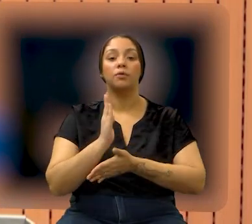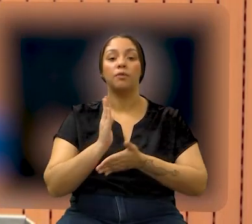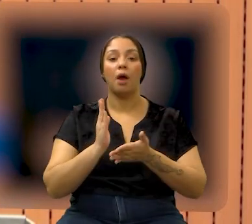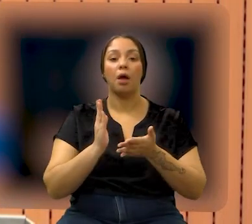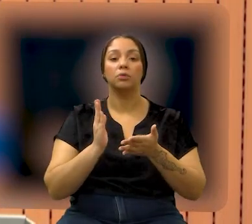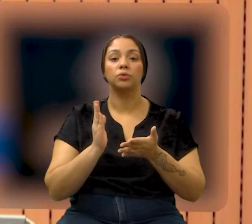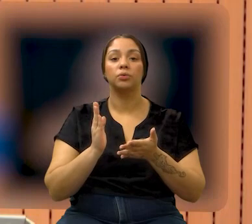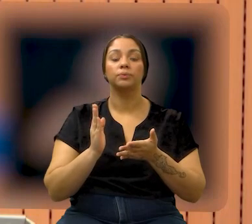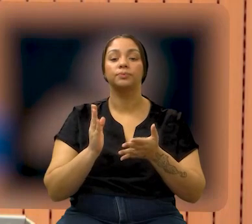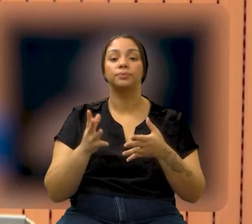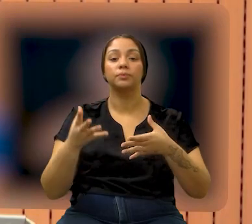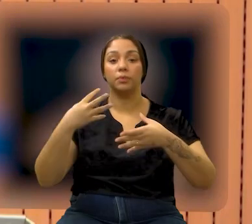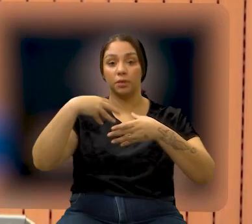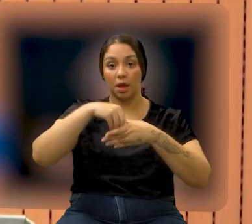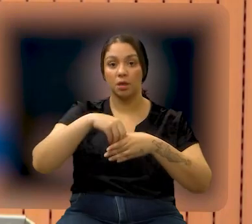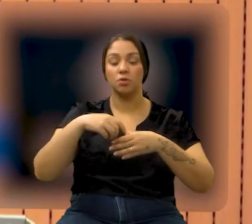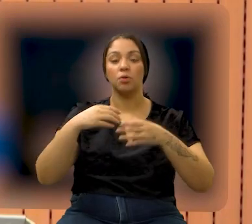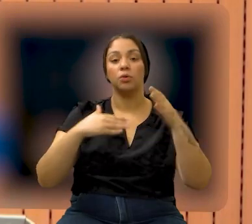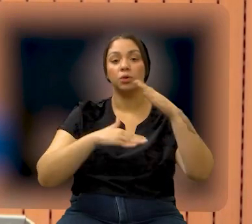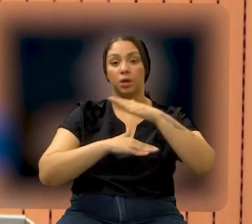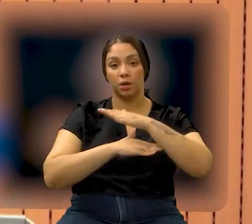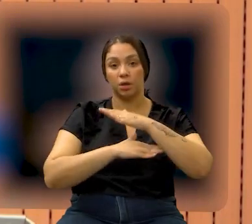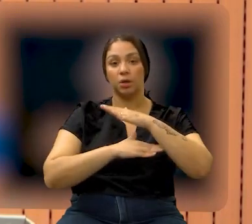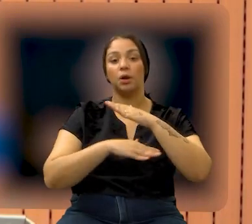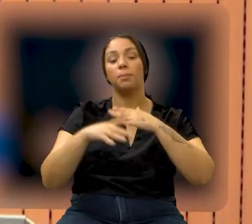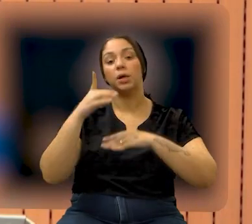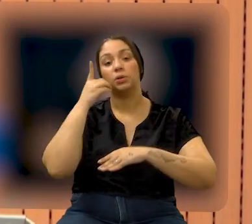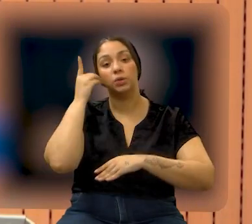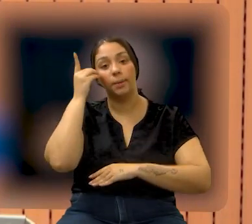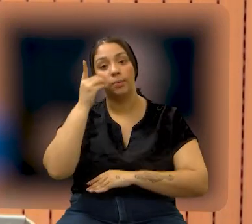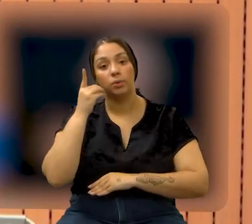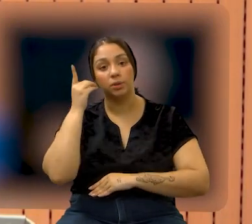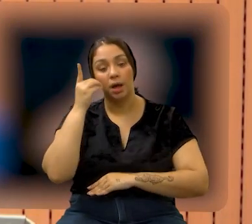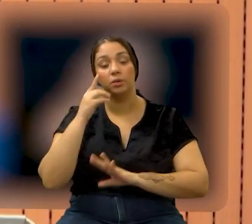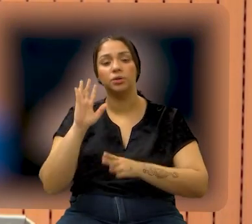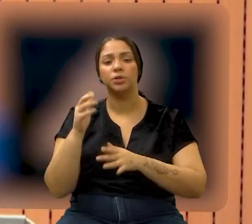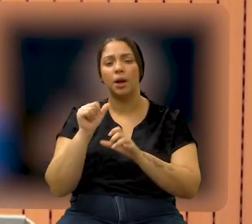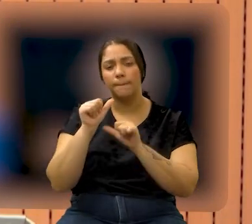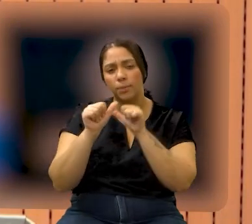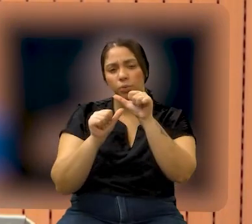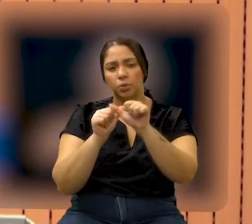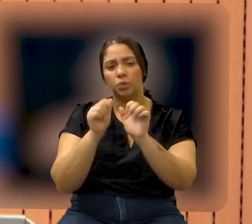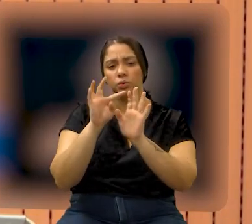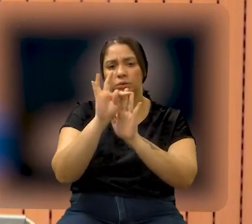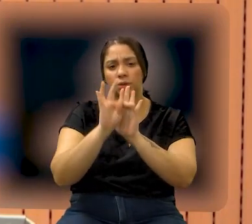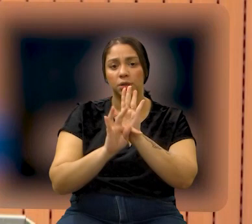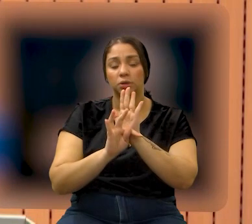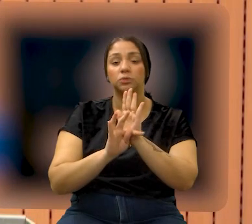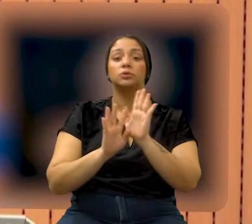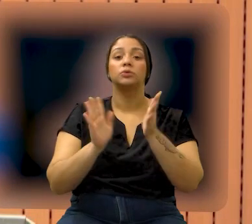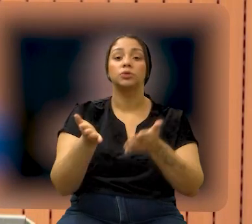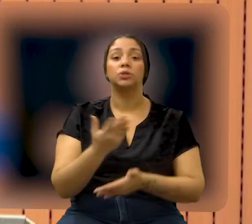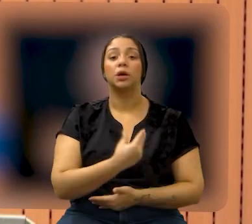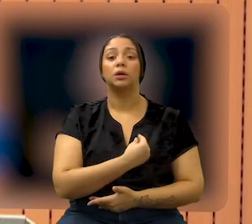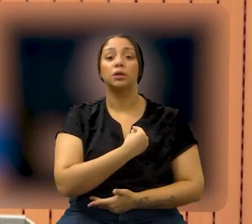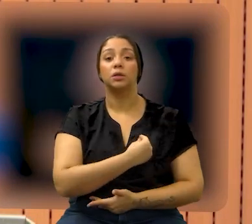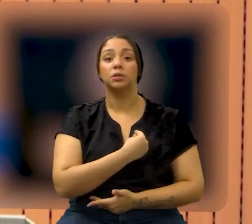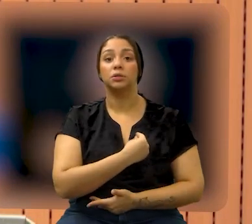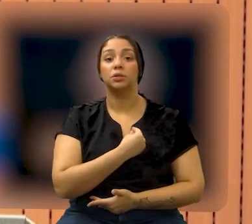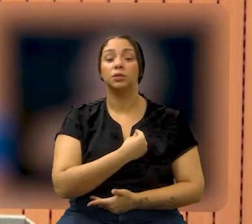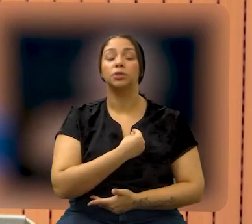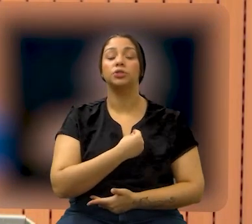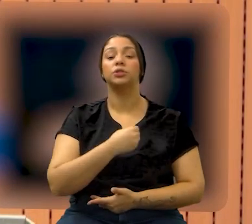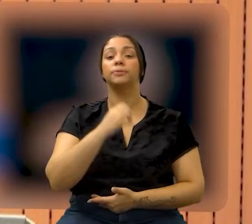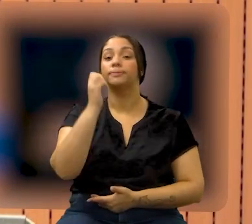que agora está em discussão na Câmara dos Deputados por ter tido uma alteração no texto e já existe um